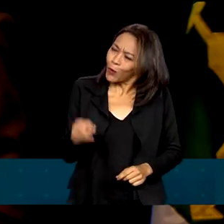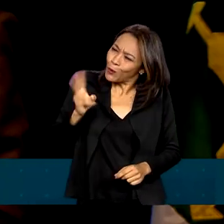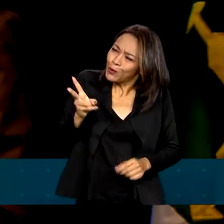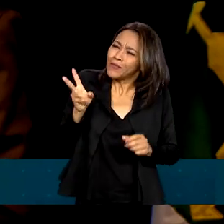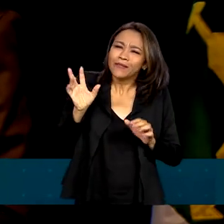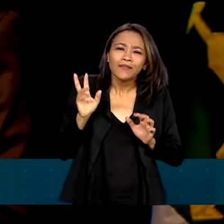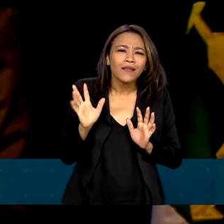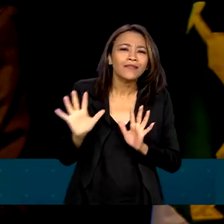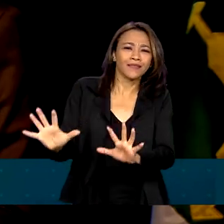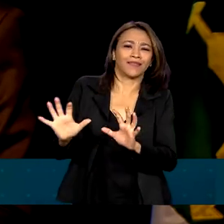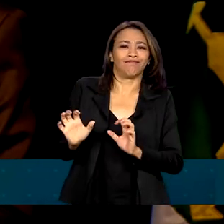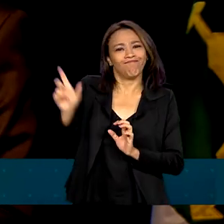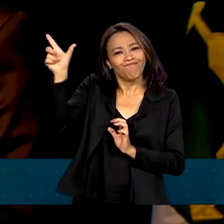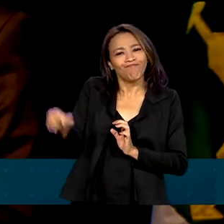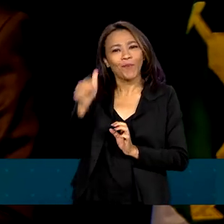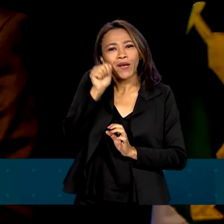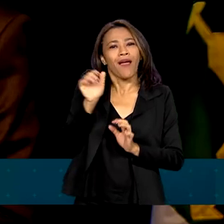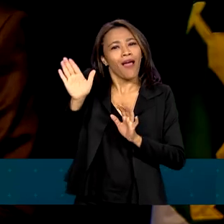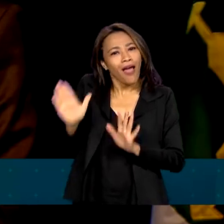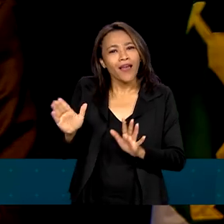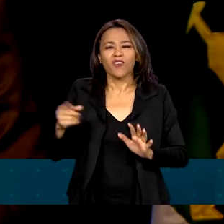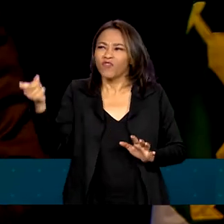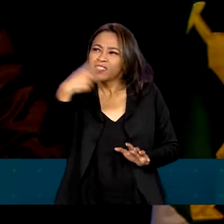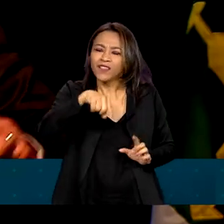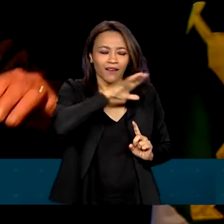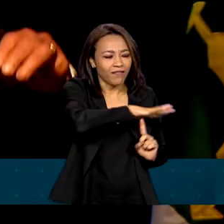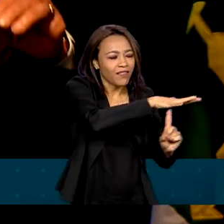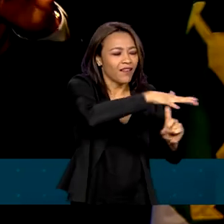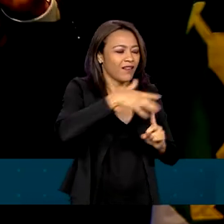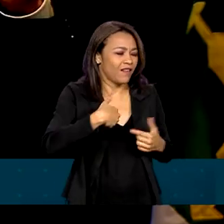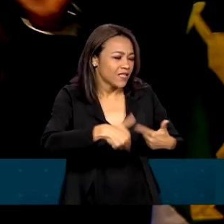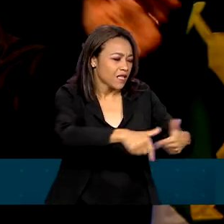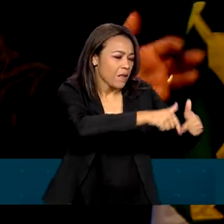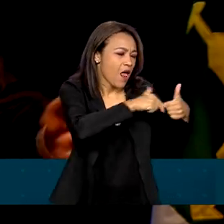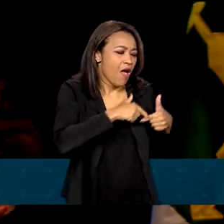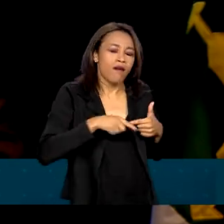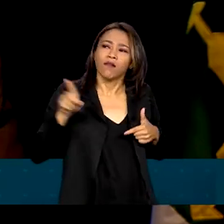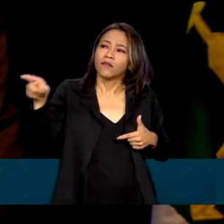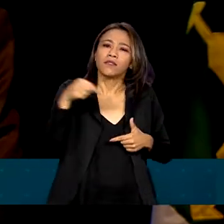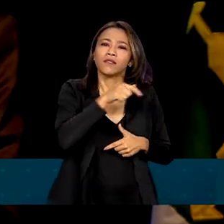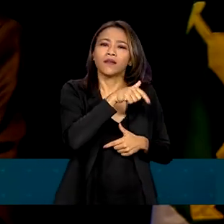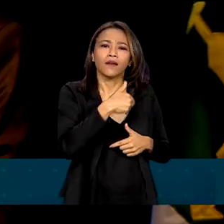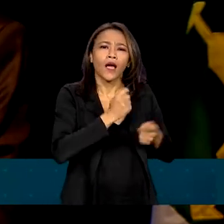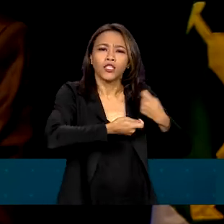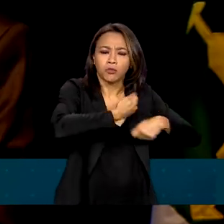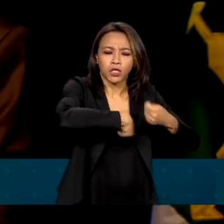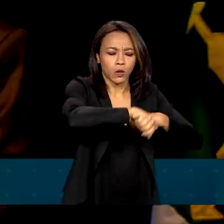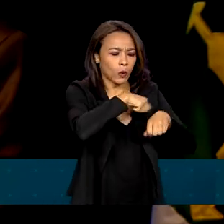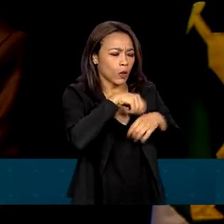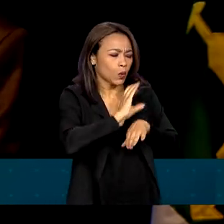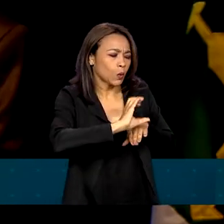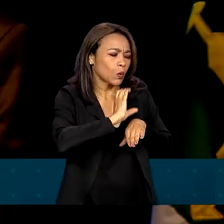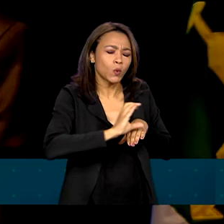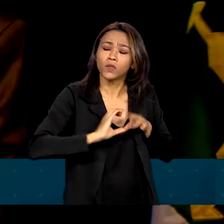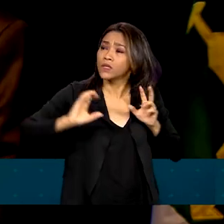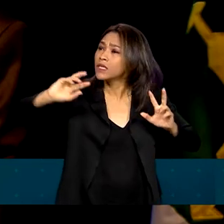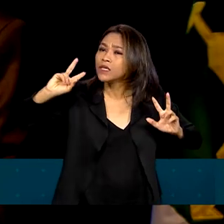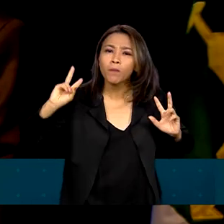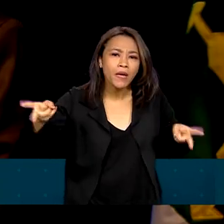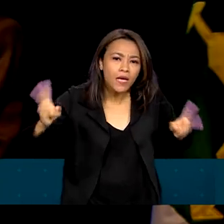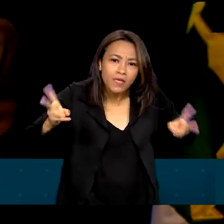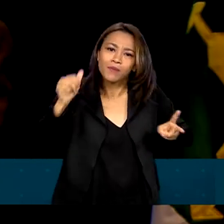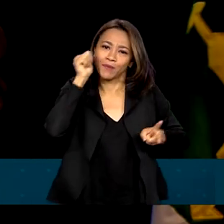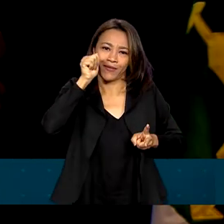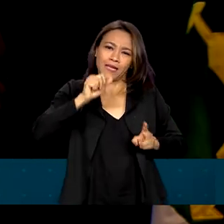mulher que você é quando você era feirante, quando você fazia o curso de administradora de empresa. Continue sendo essa mulher